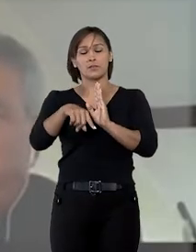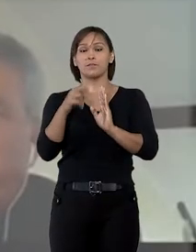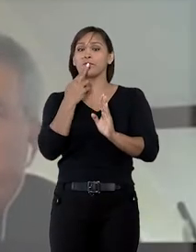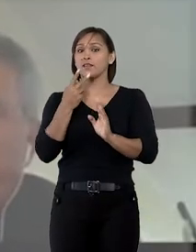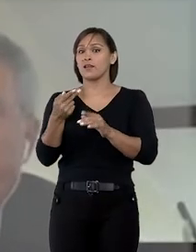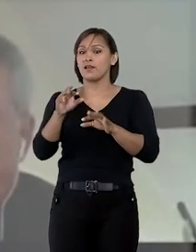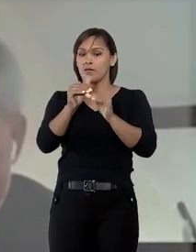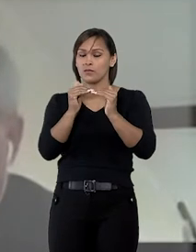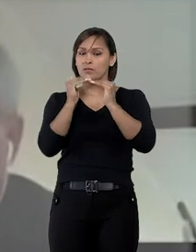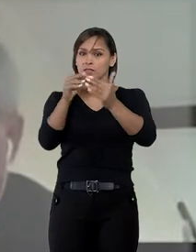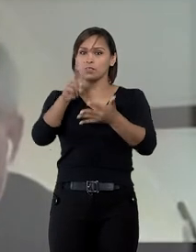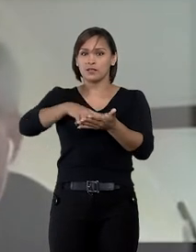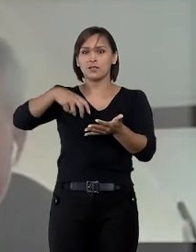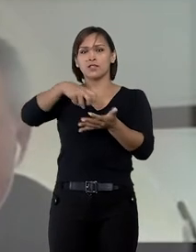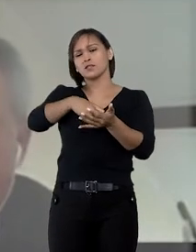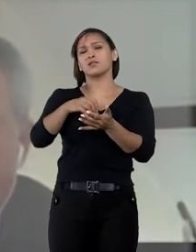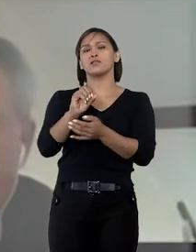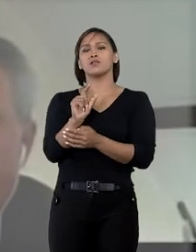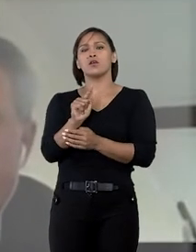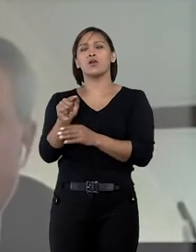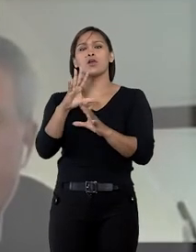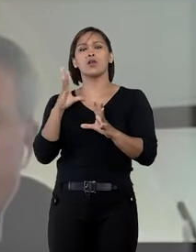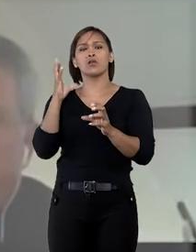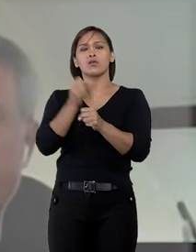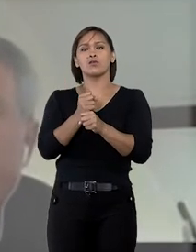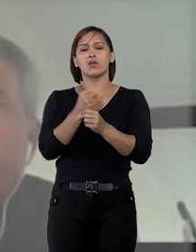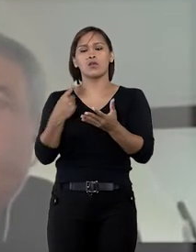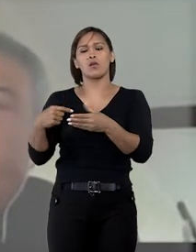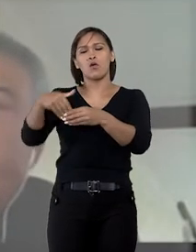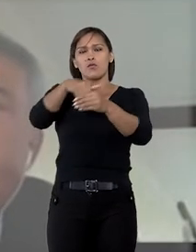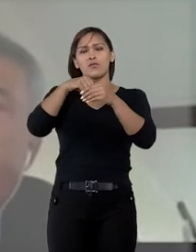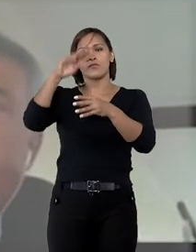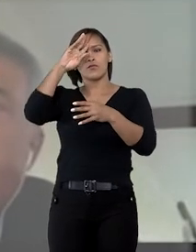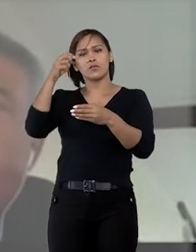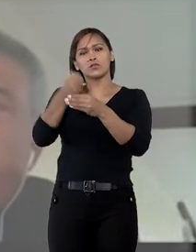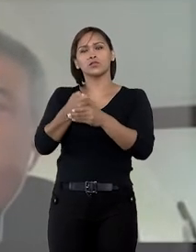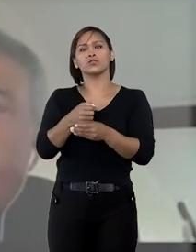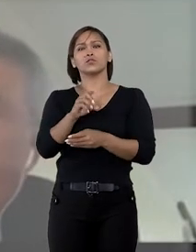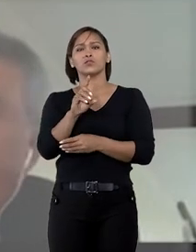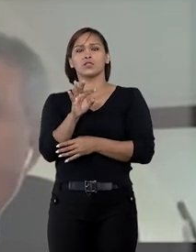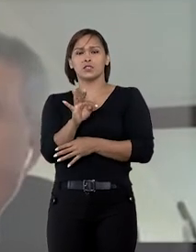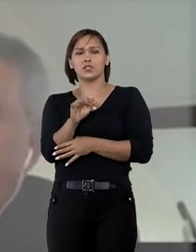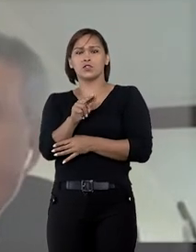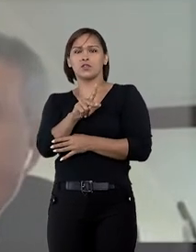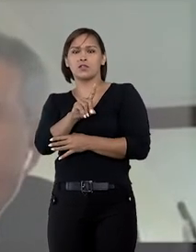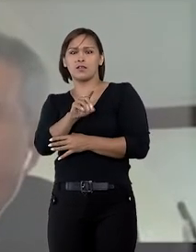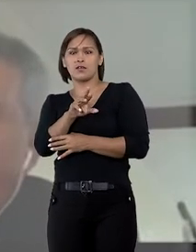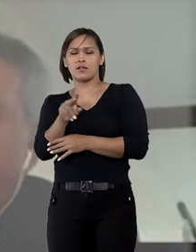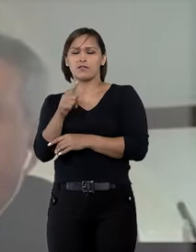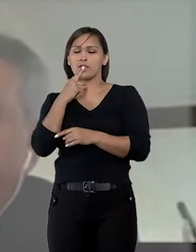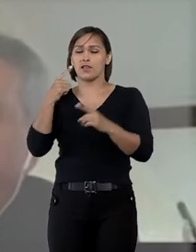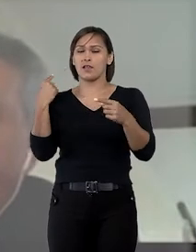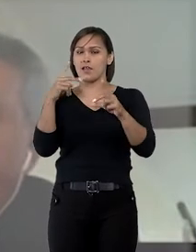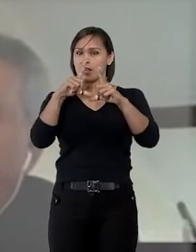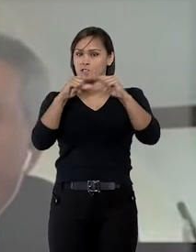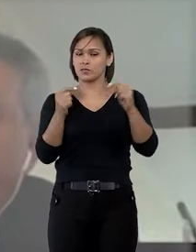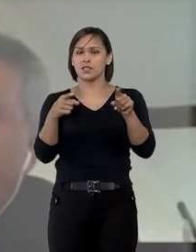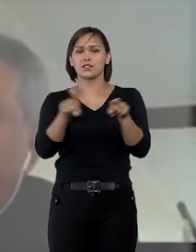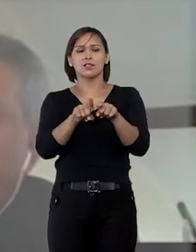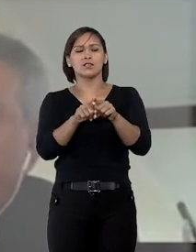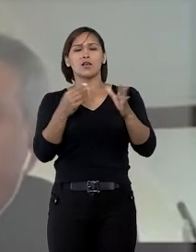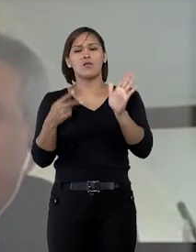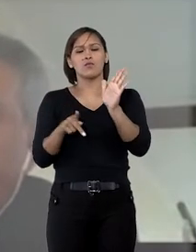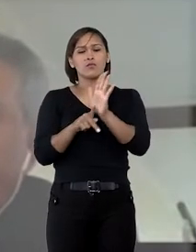Ao restabelecer a sentença, Og Fernandes concluiu que o acórdão do TJDFT, ao reconhecer a impossibilidade de controle